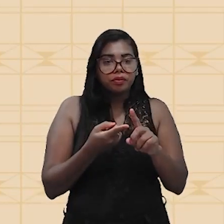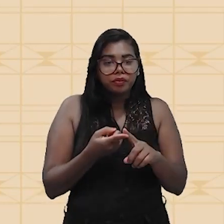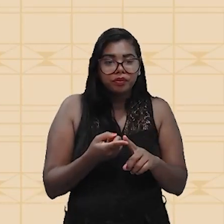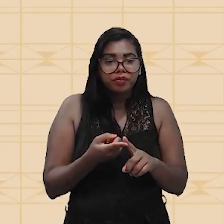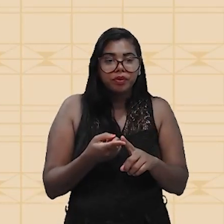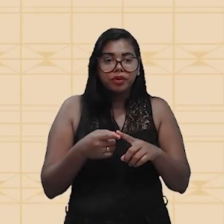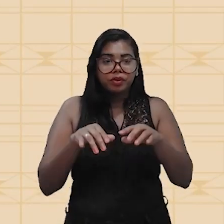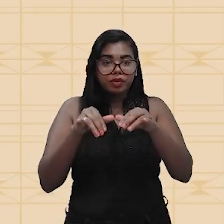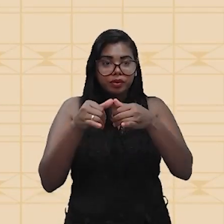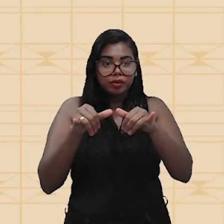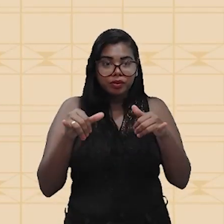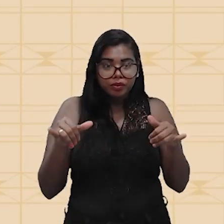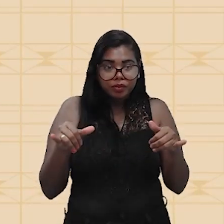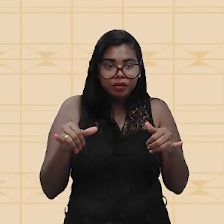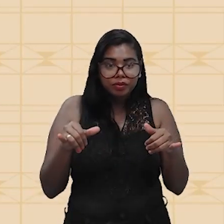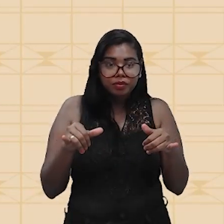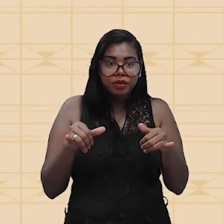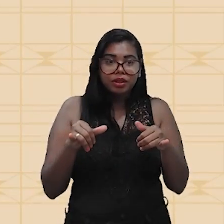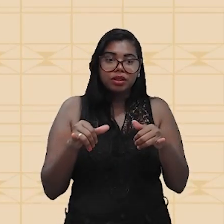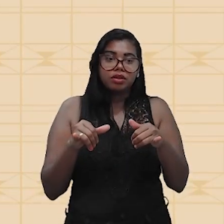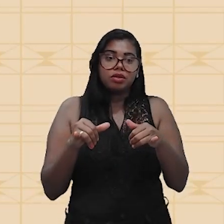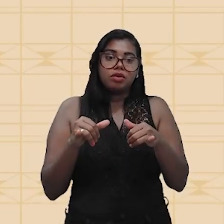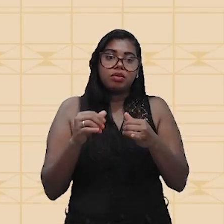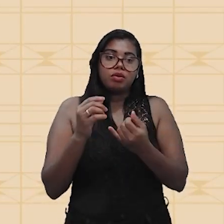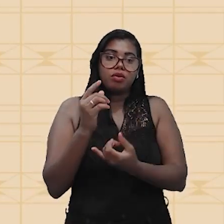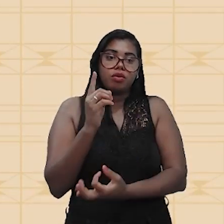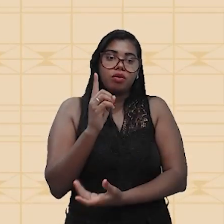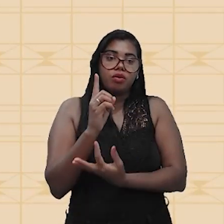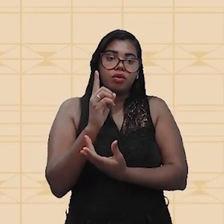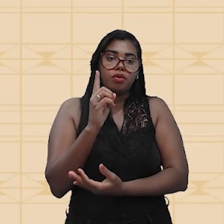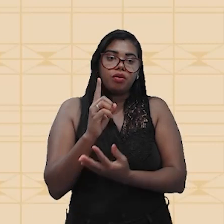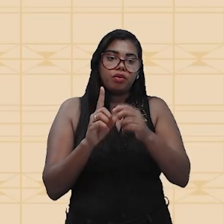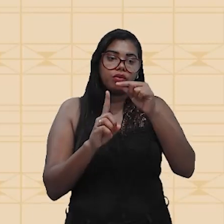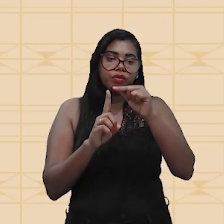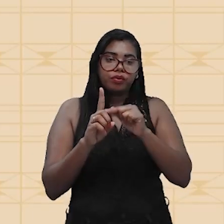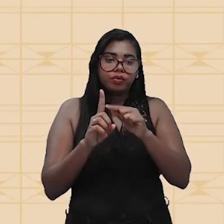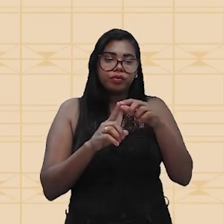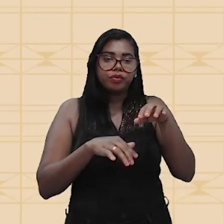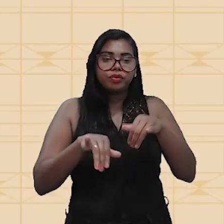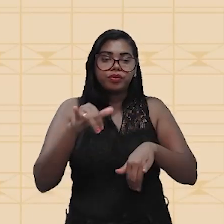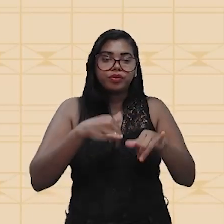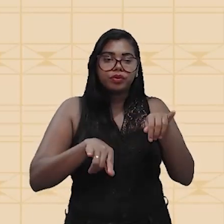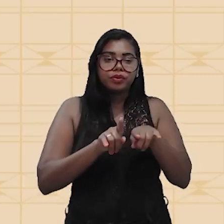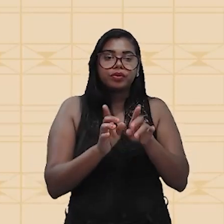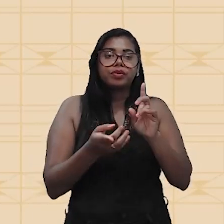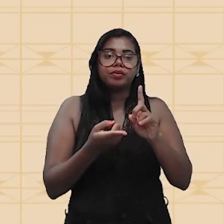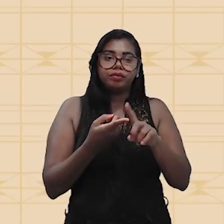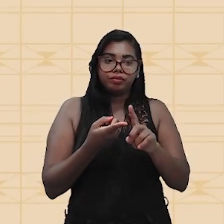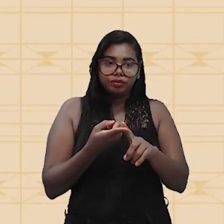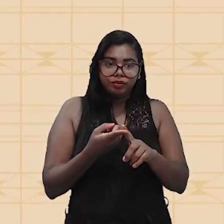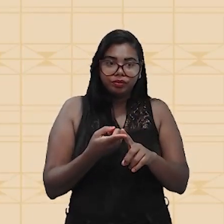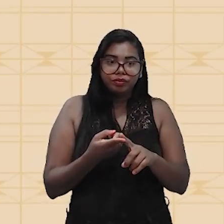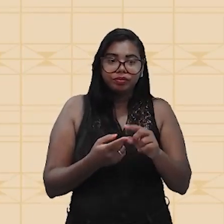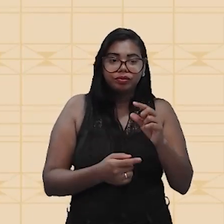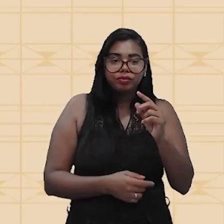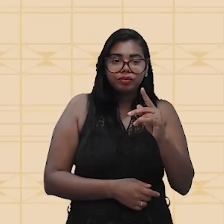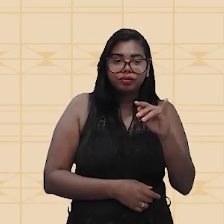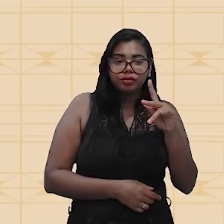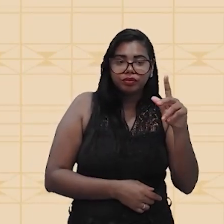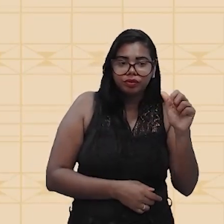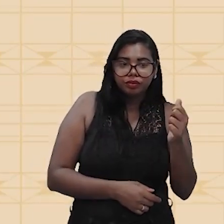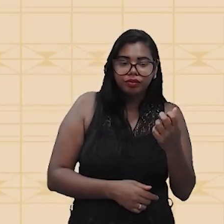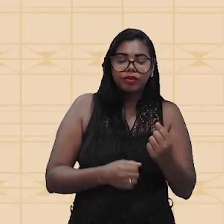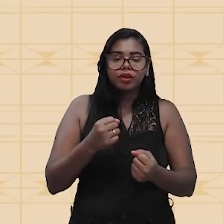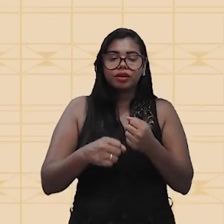haja o aquecimento. Podemos ter também o efeito químico, que é o efeito produzido pelas pilhas e baterias de um carro,